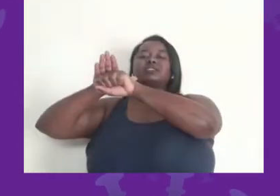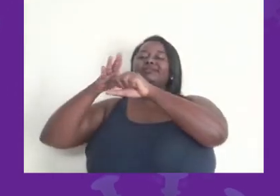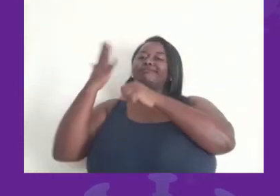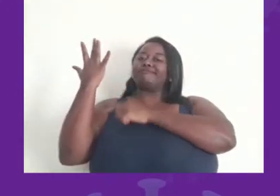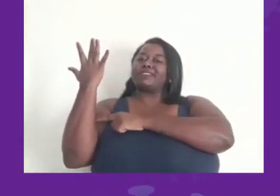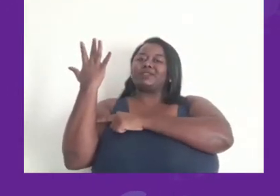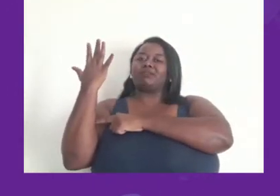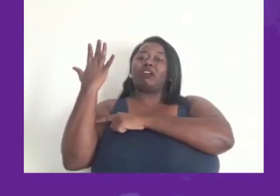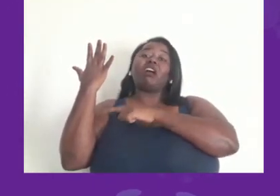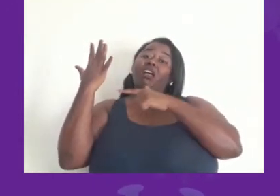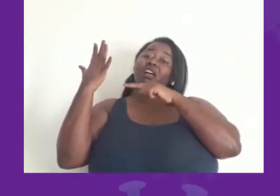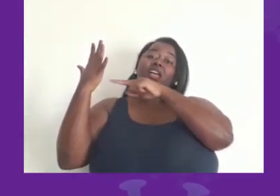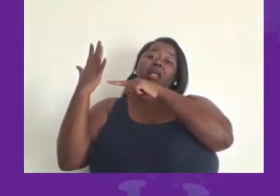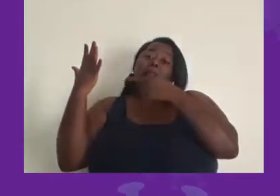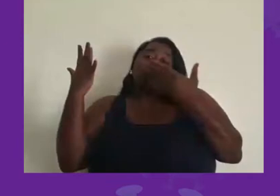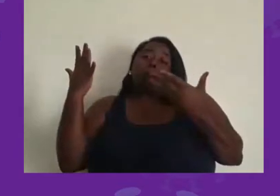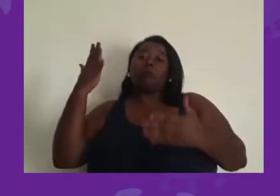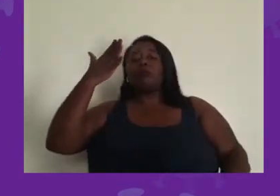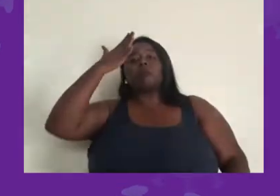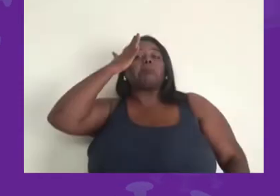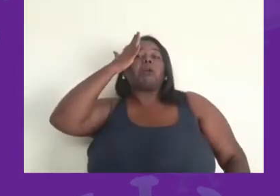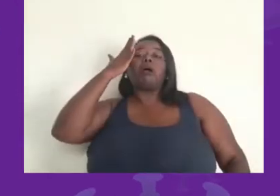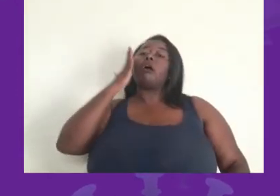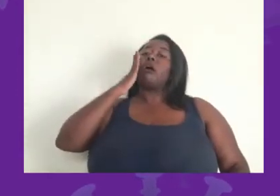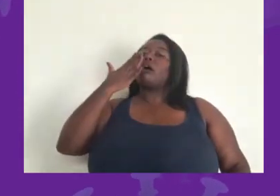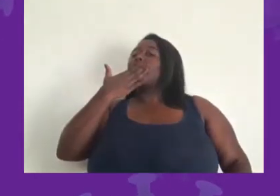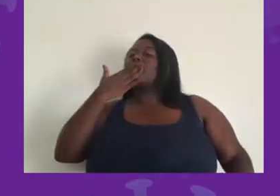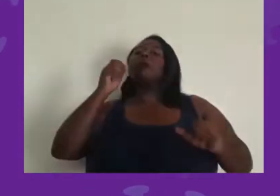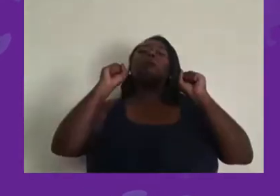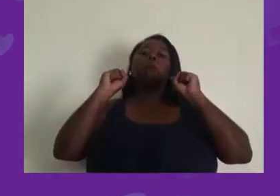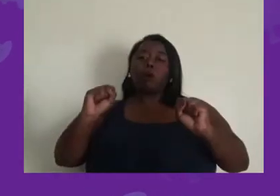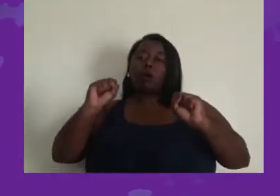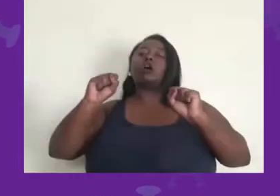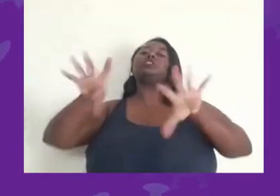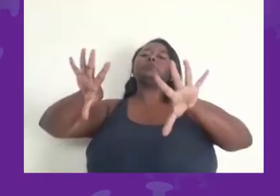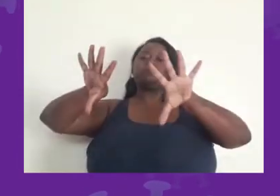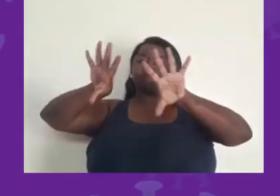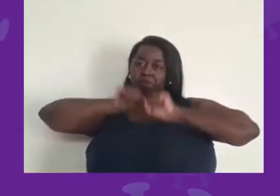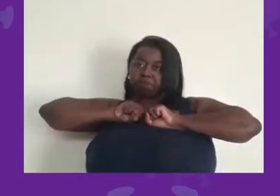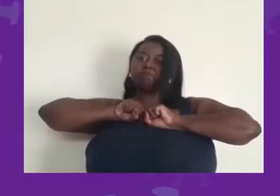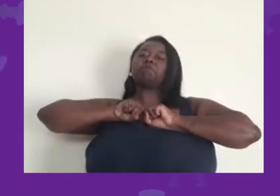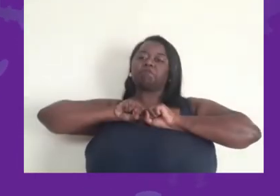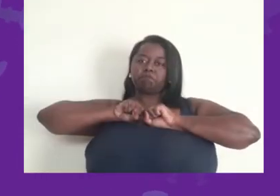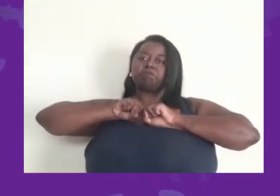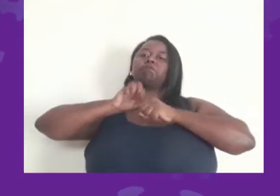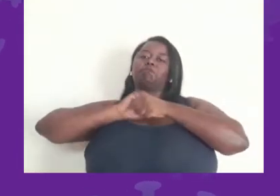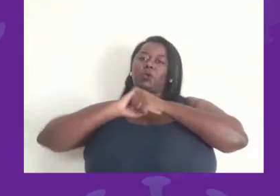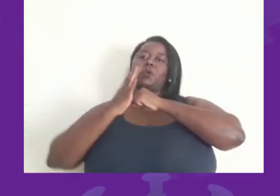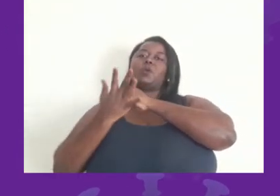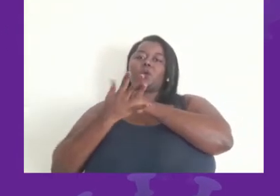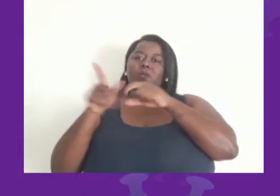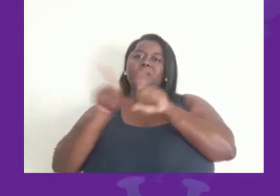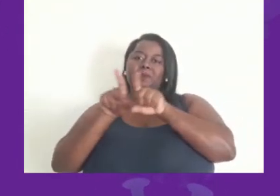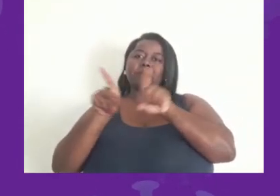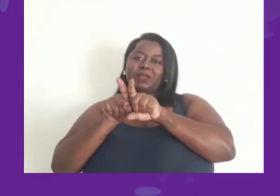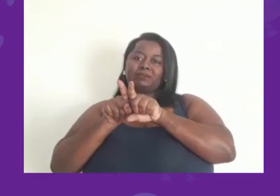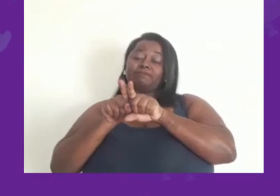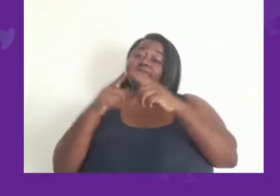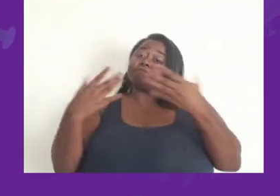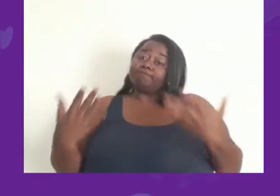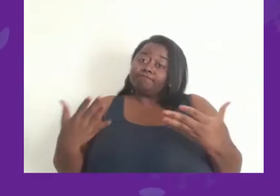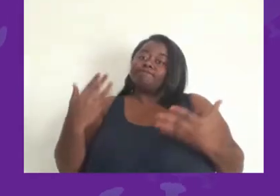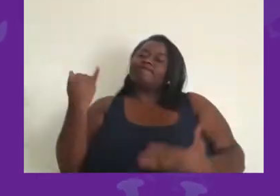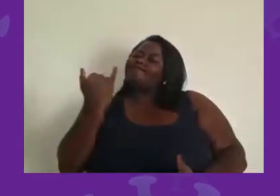pessoa inadvertidamente leva a mão ao rosto e aí pode pegar coronavírus desse jeito também. Então, pensando dessa